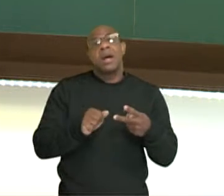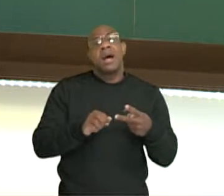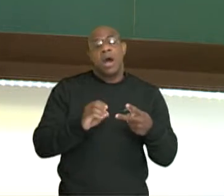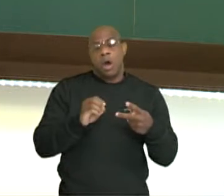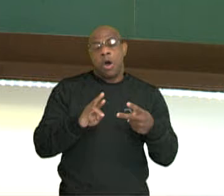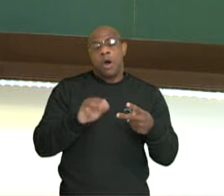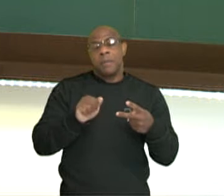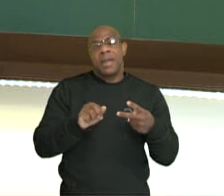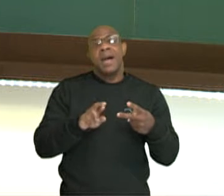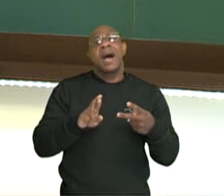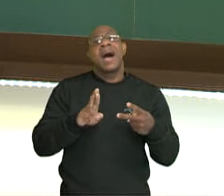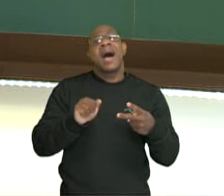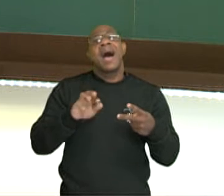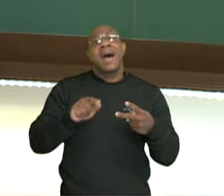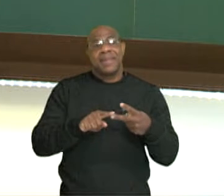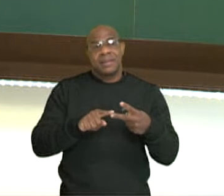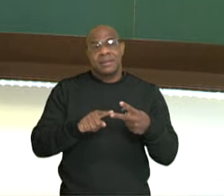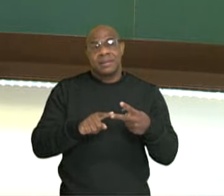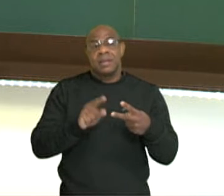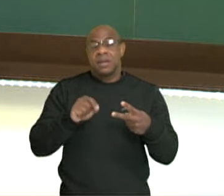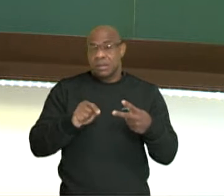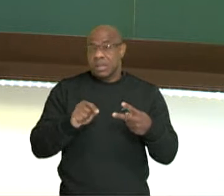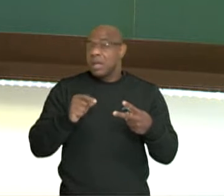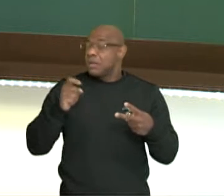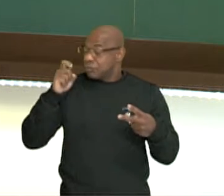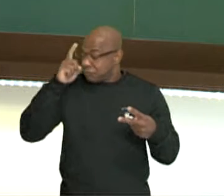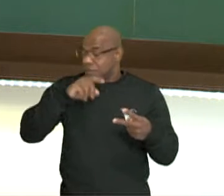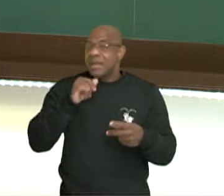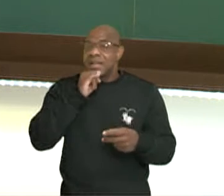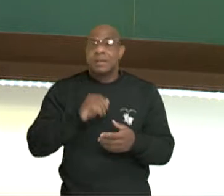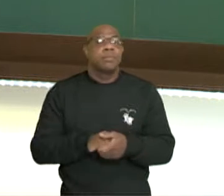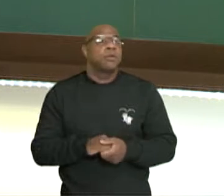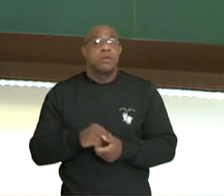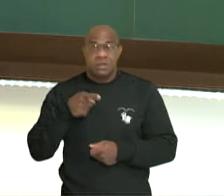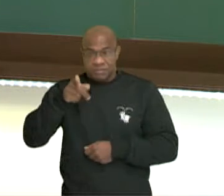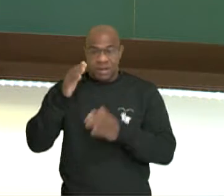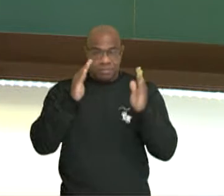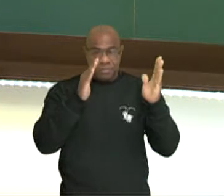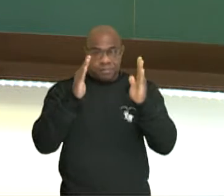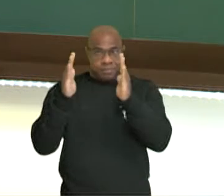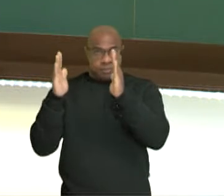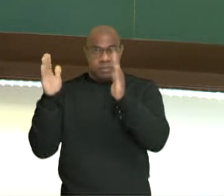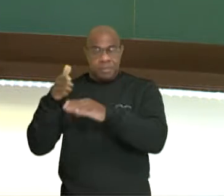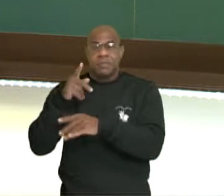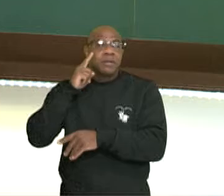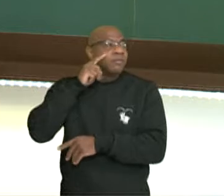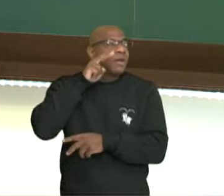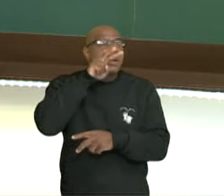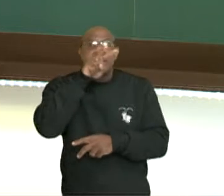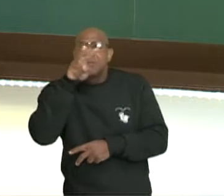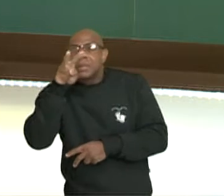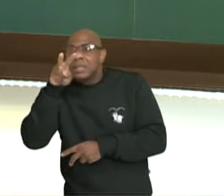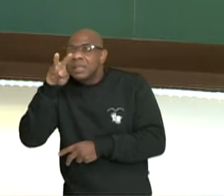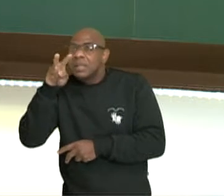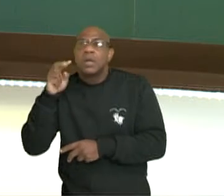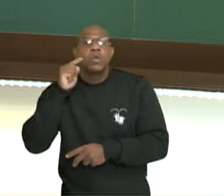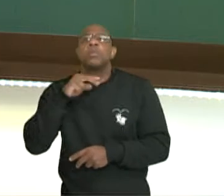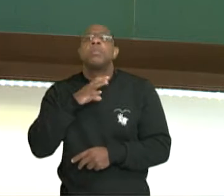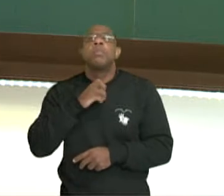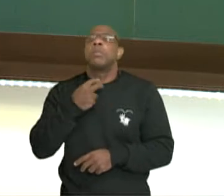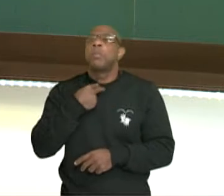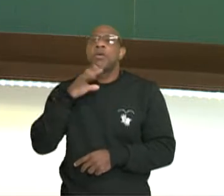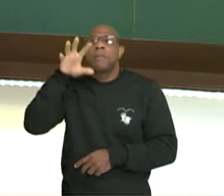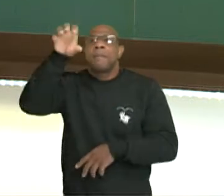vai na biblioteca, no setor de obras-raras. Você vai ver que tem que usar luva, elas estão acondicionadas de maneira especial, não pode ter